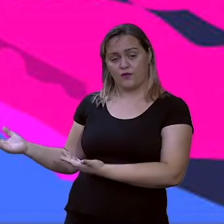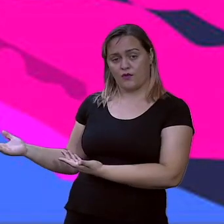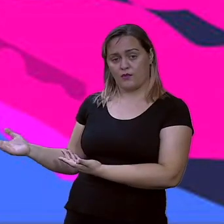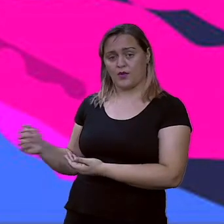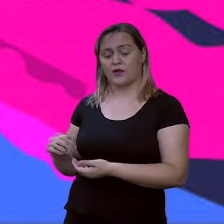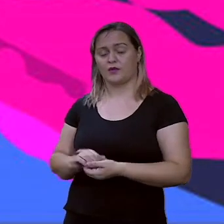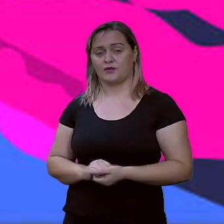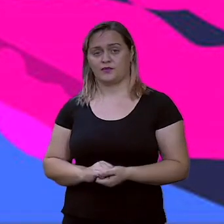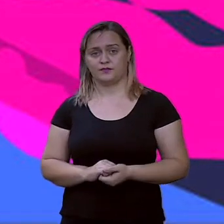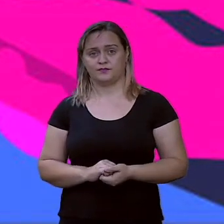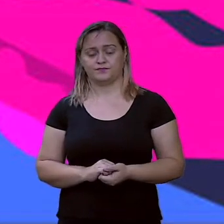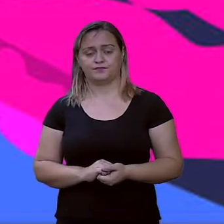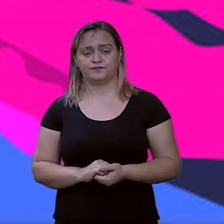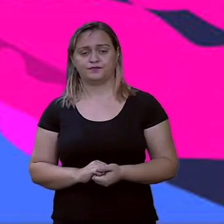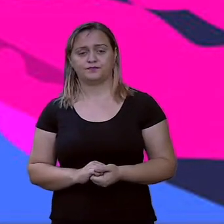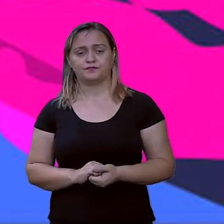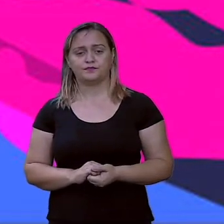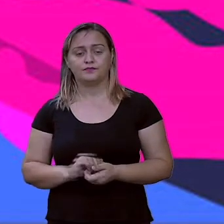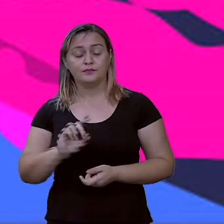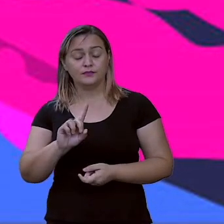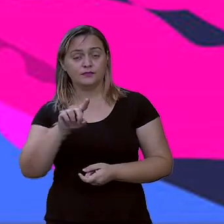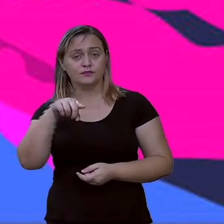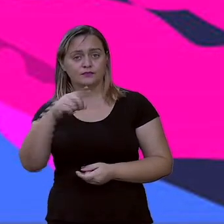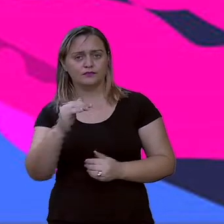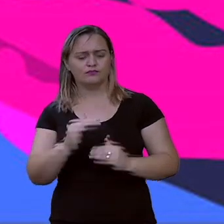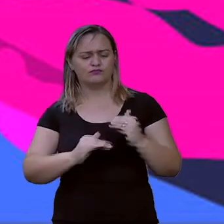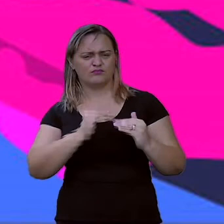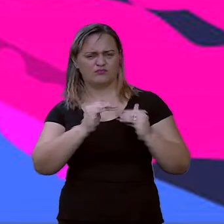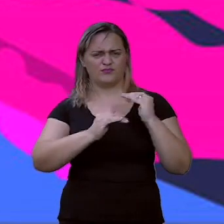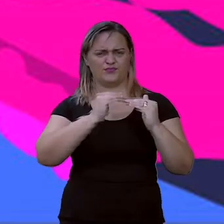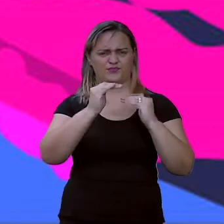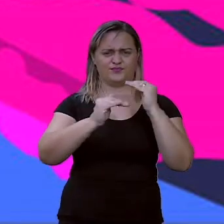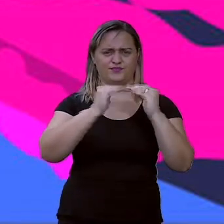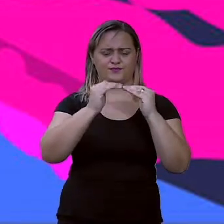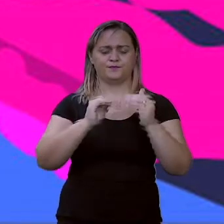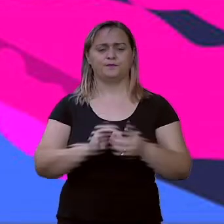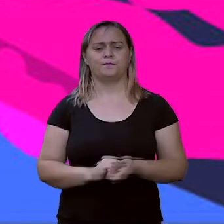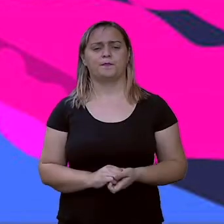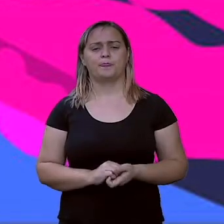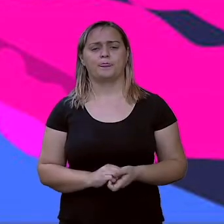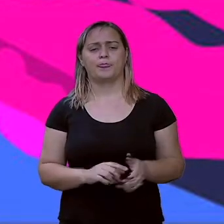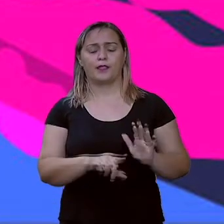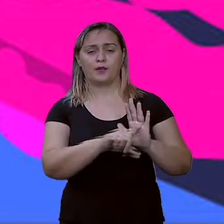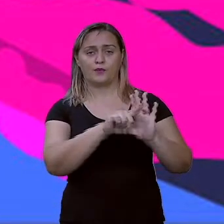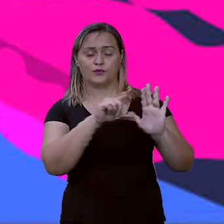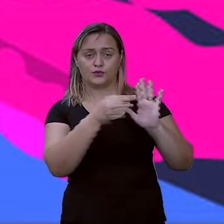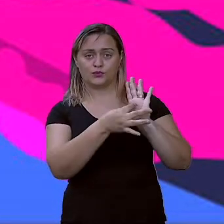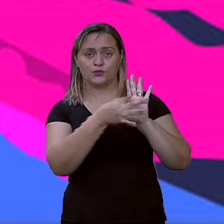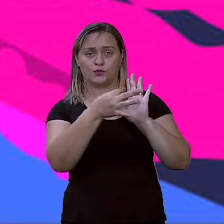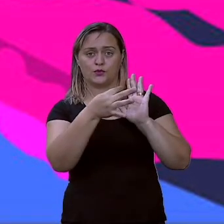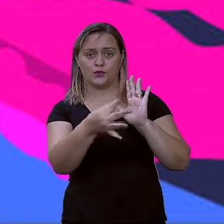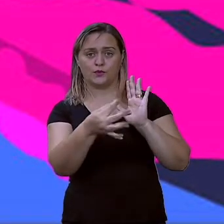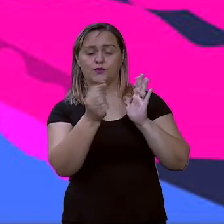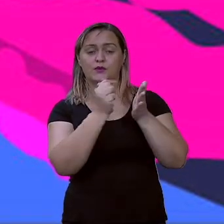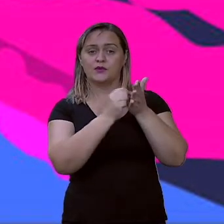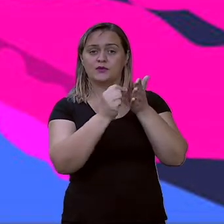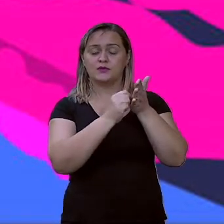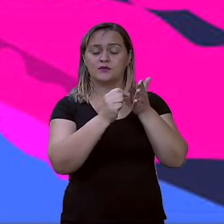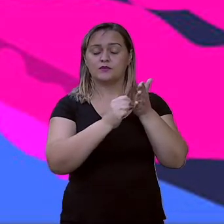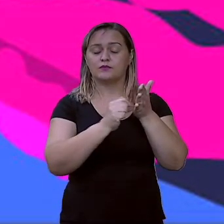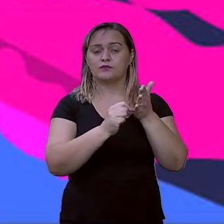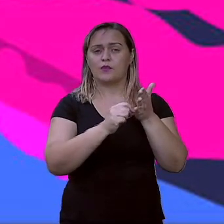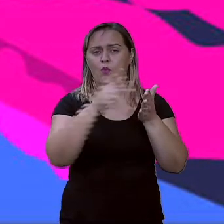é. Agora vamos para o desenvolvimento. E nesse artigo de opinião, o autor, ele escreveu três